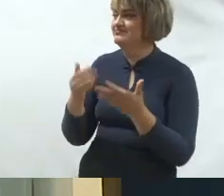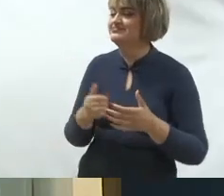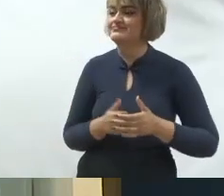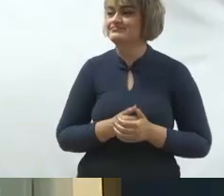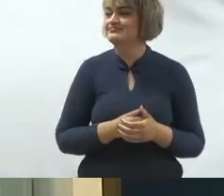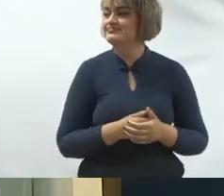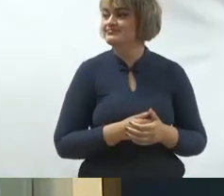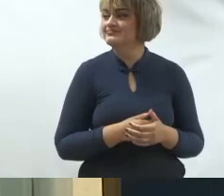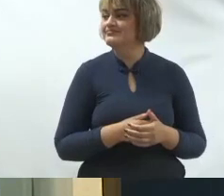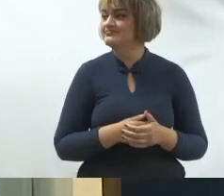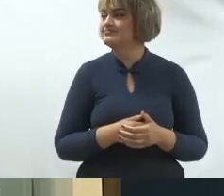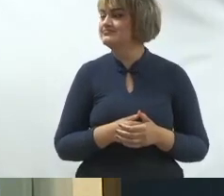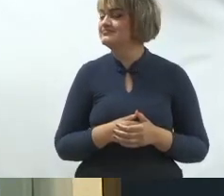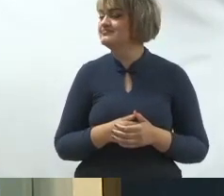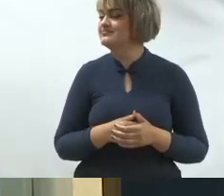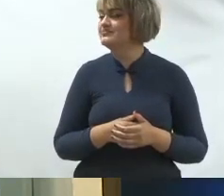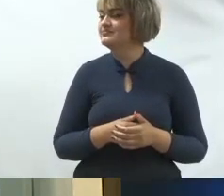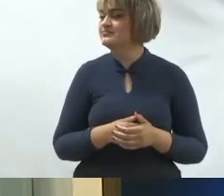lá. Isso aqui é o meu passador.